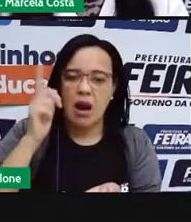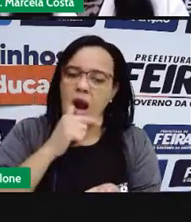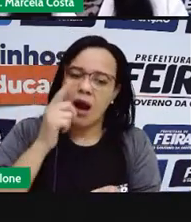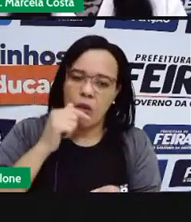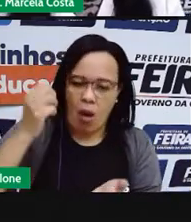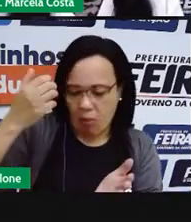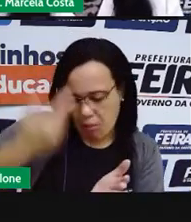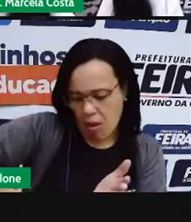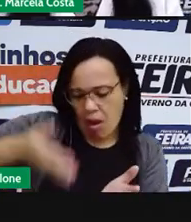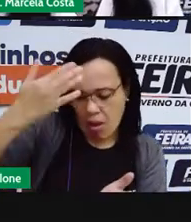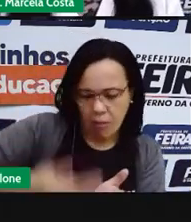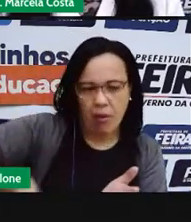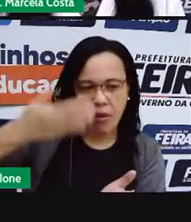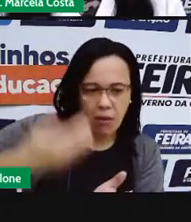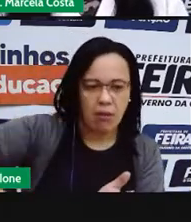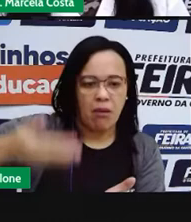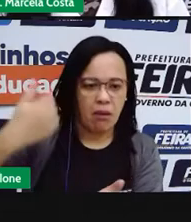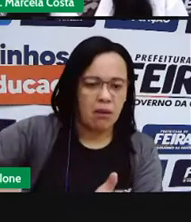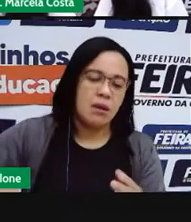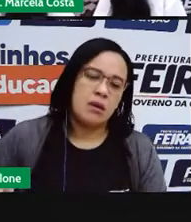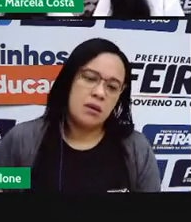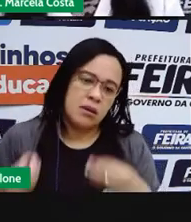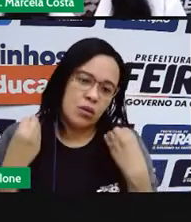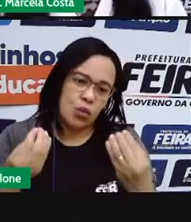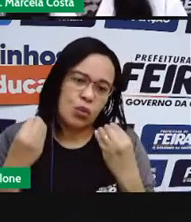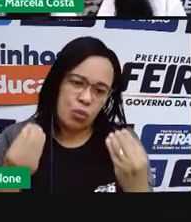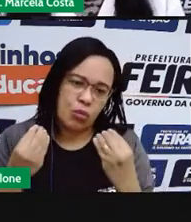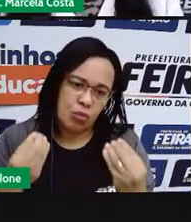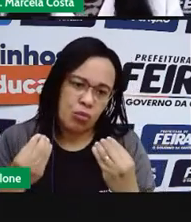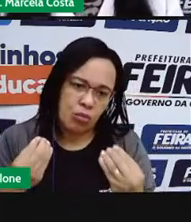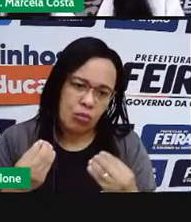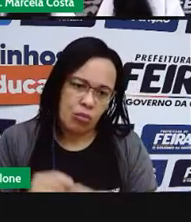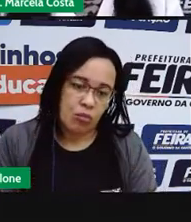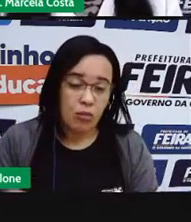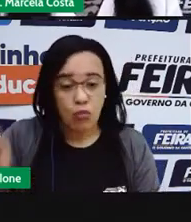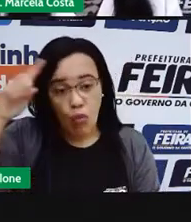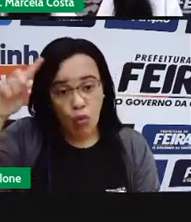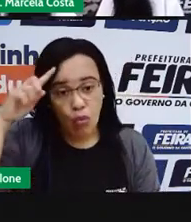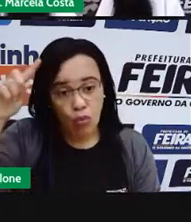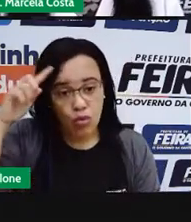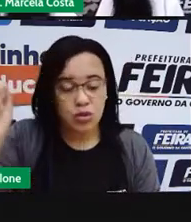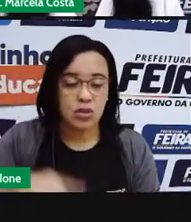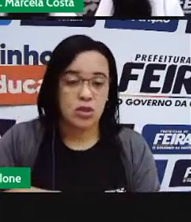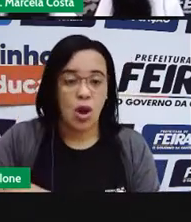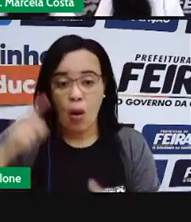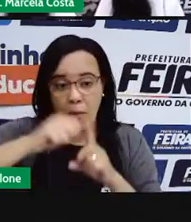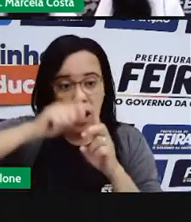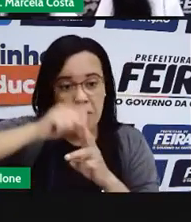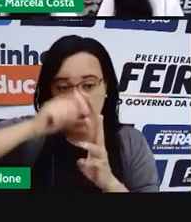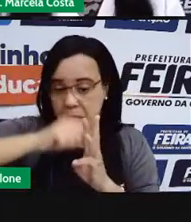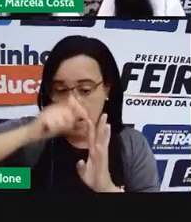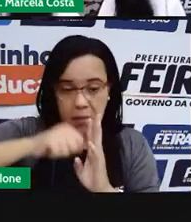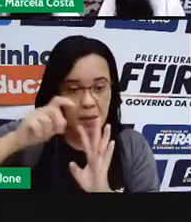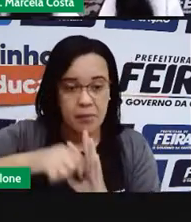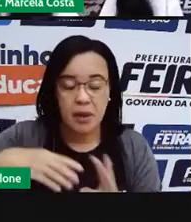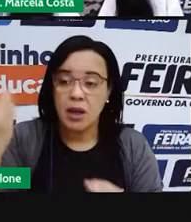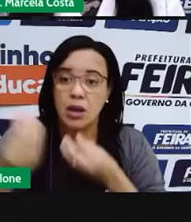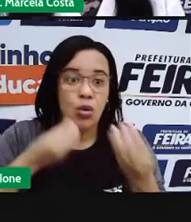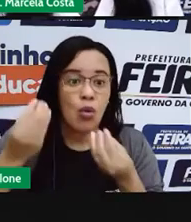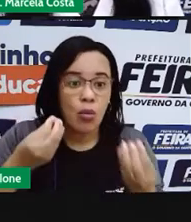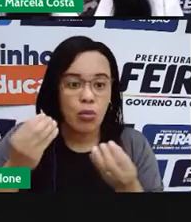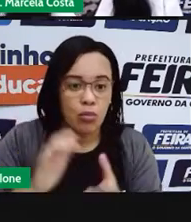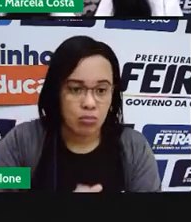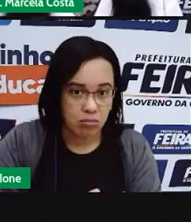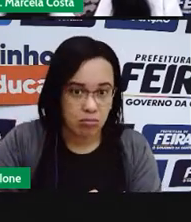isso ao longo do tempo, ao longo dos dias, dos meses, dos anos, vai gerar um consumo muito